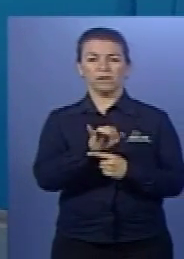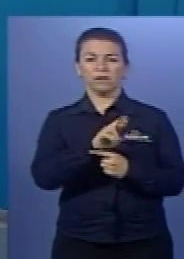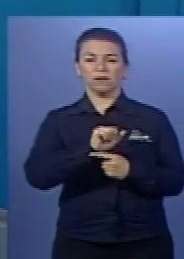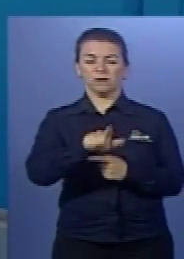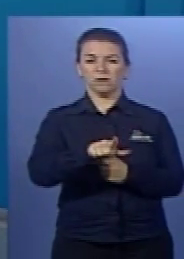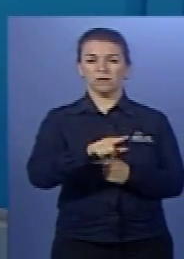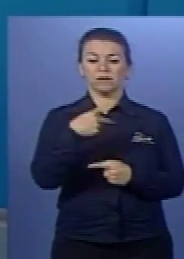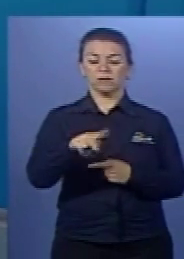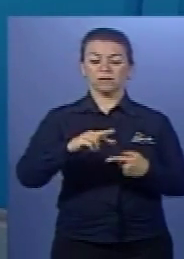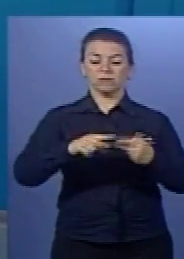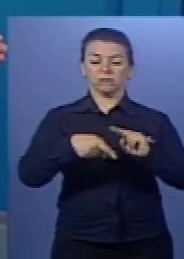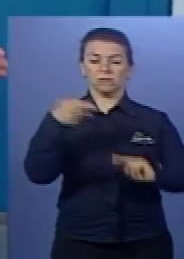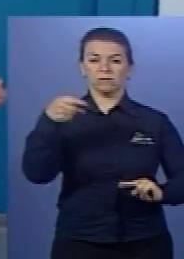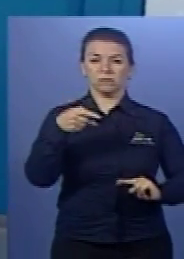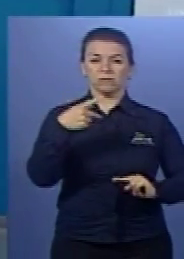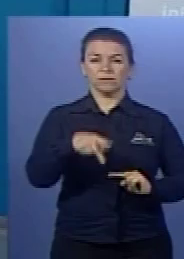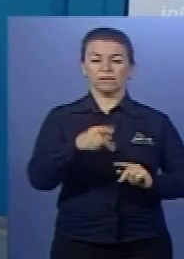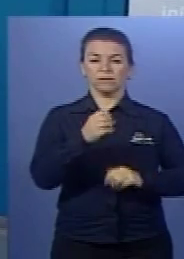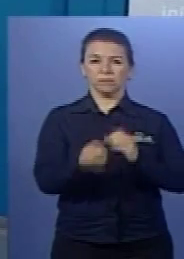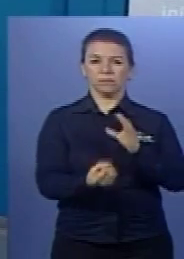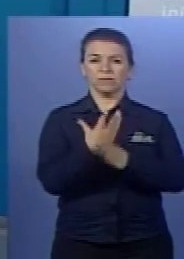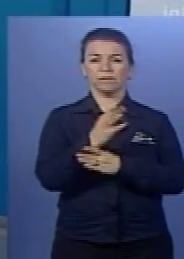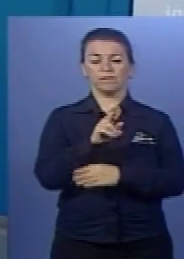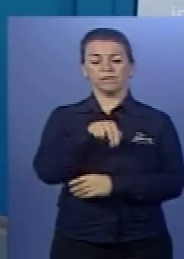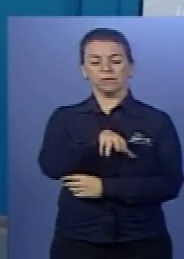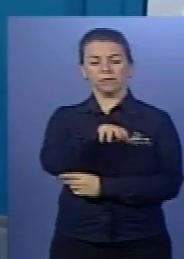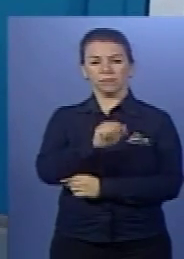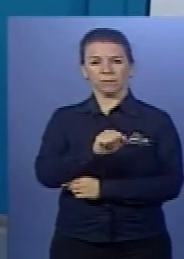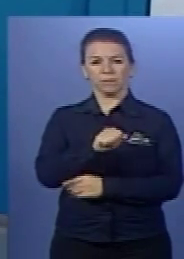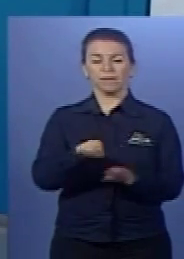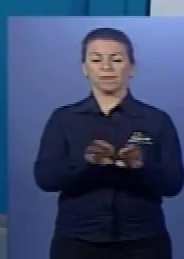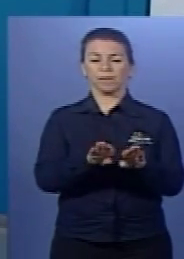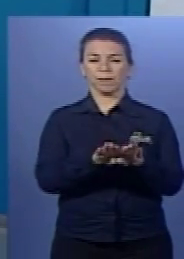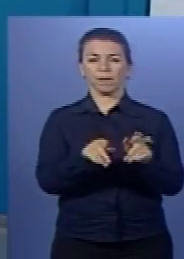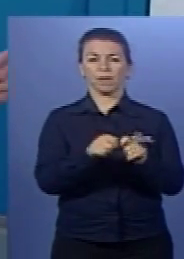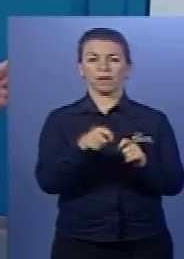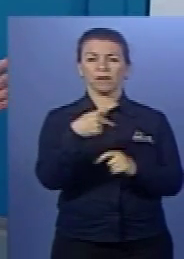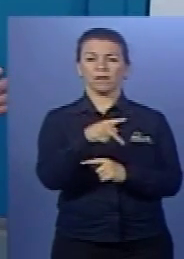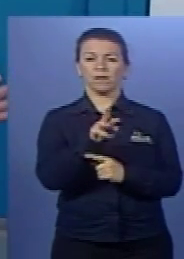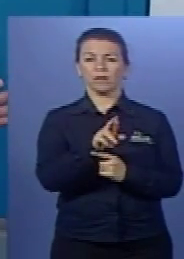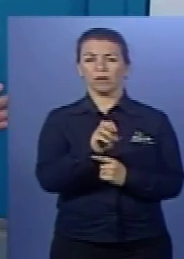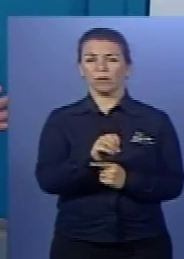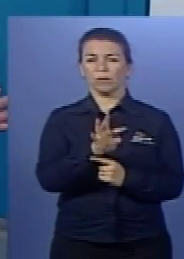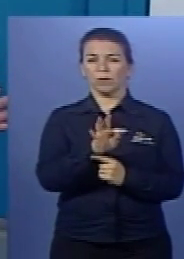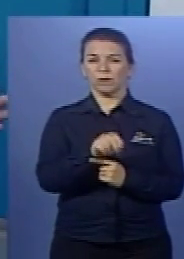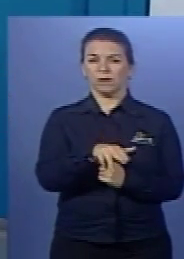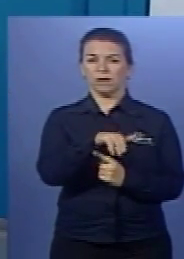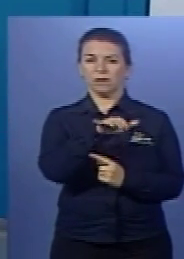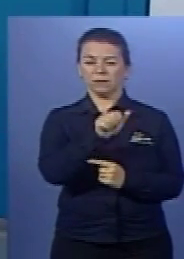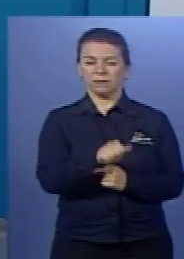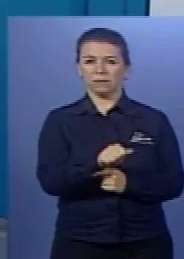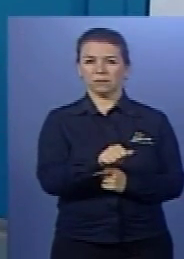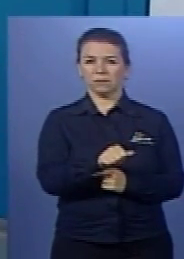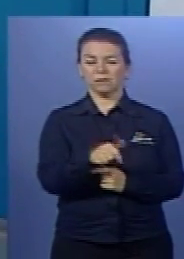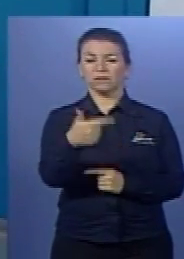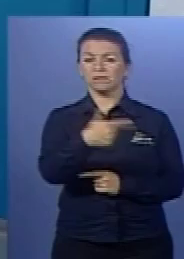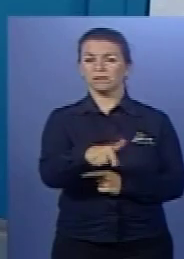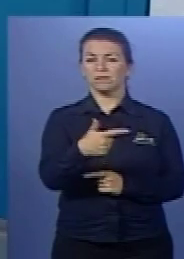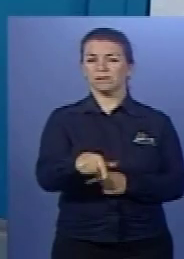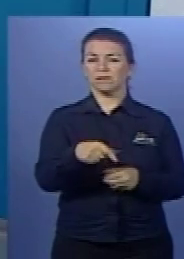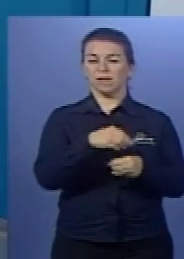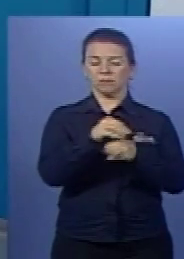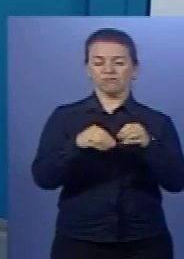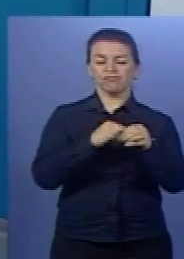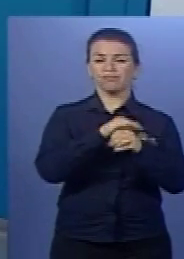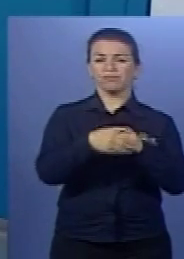desse DNA viral, produzir o RNA viral e produzir proteínas. Lembre que vírus é acelular. Não tem metabolismo próprio.